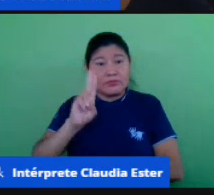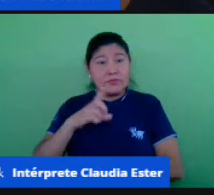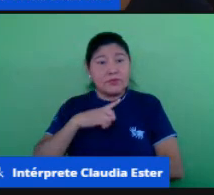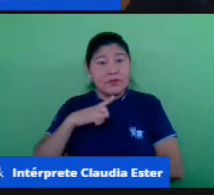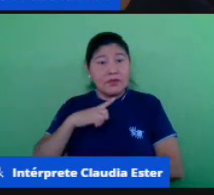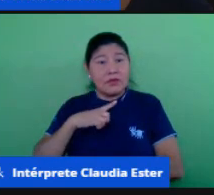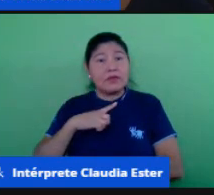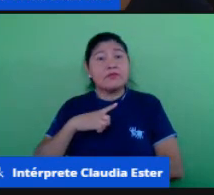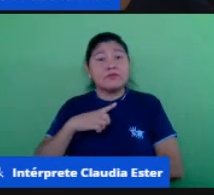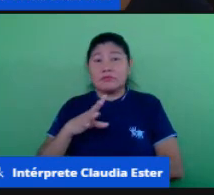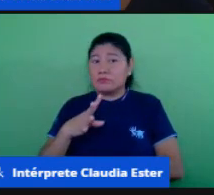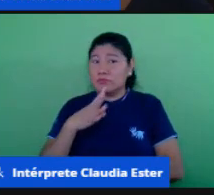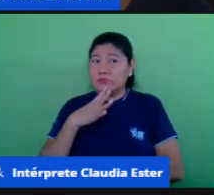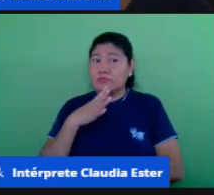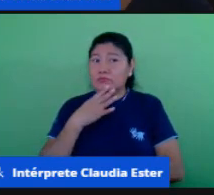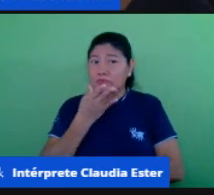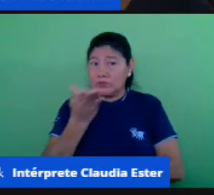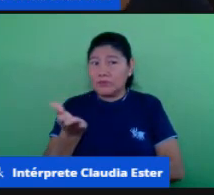todo também.